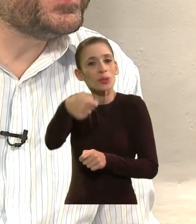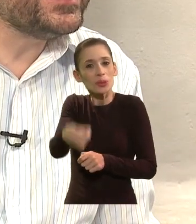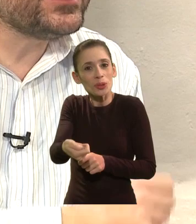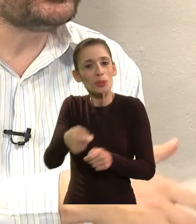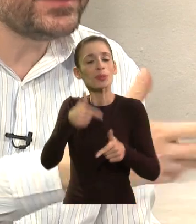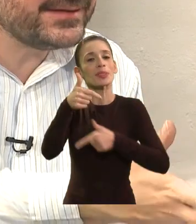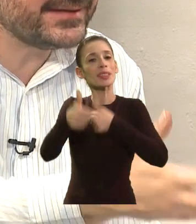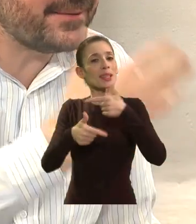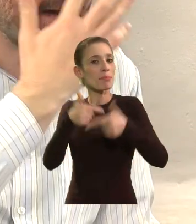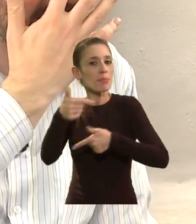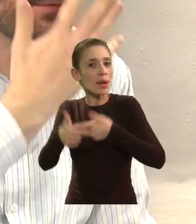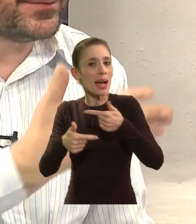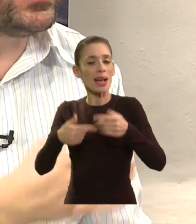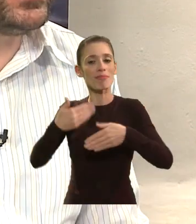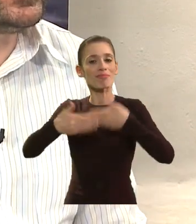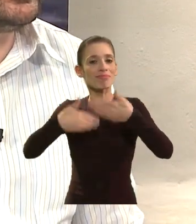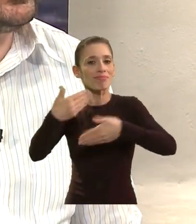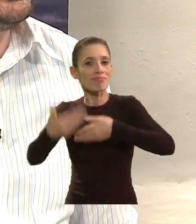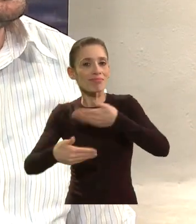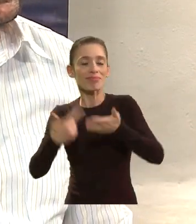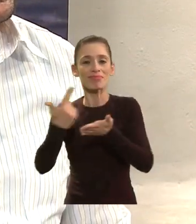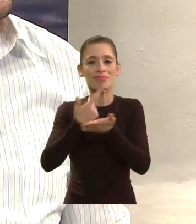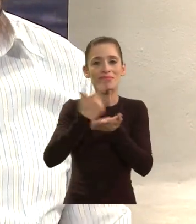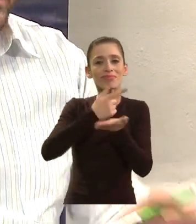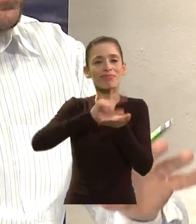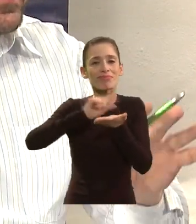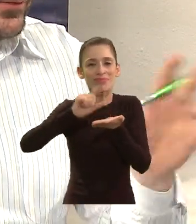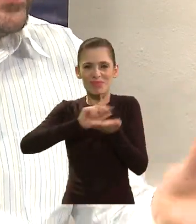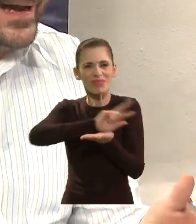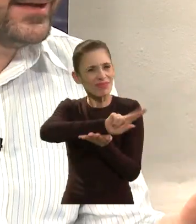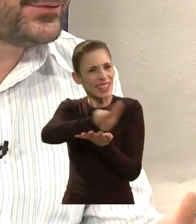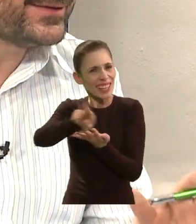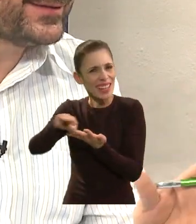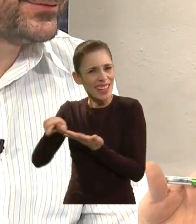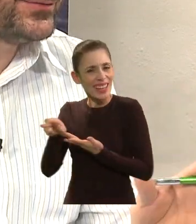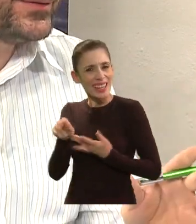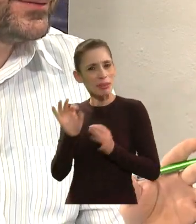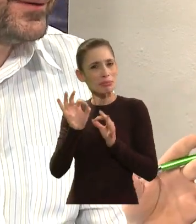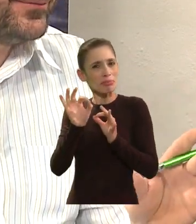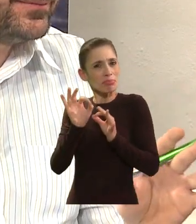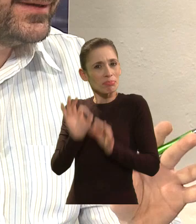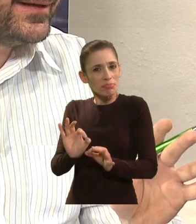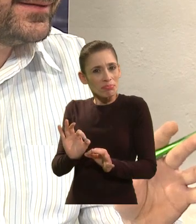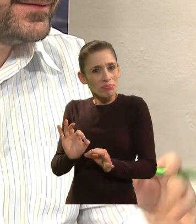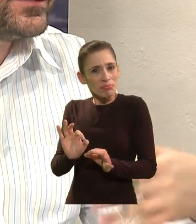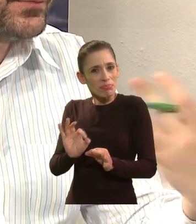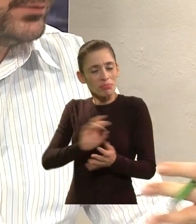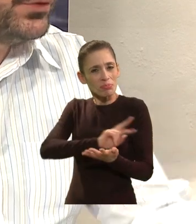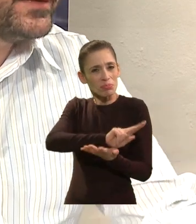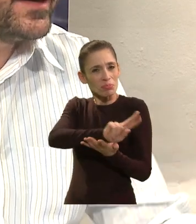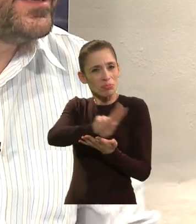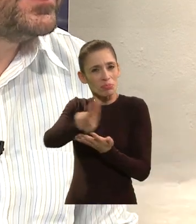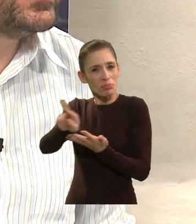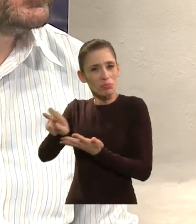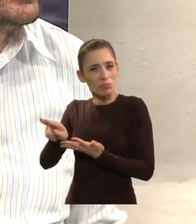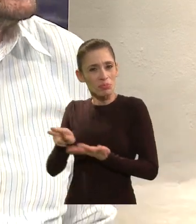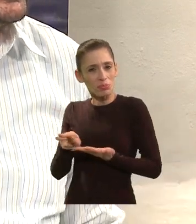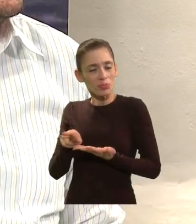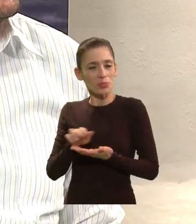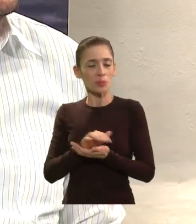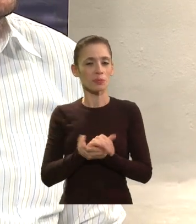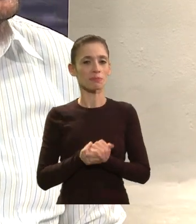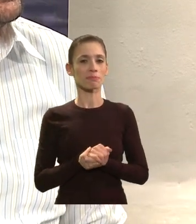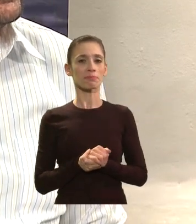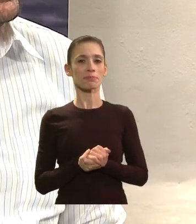essa... Todos esses trabalhos que a professora desenvolve, são variados, São muitos trabalhos nesse